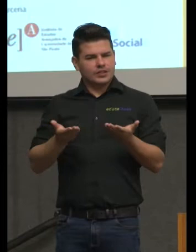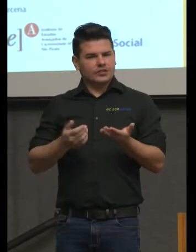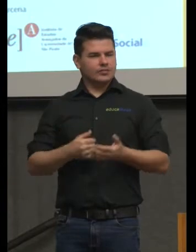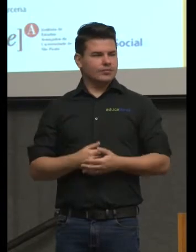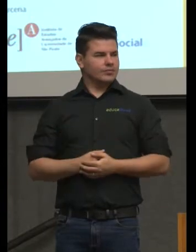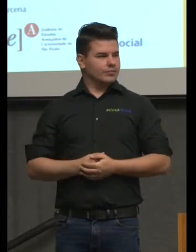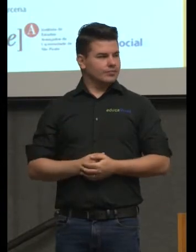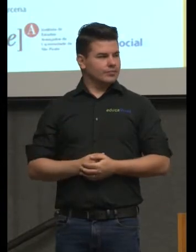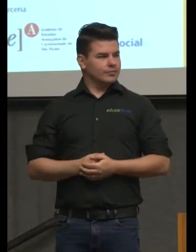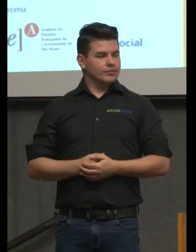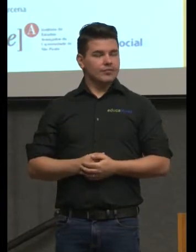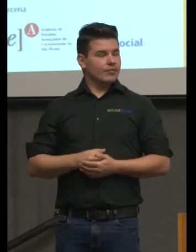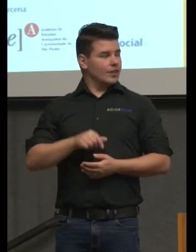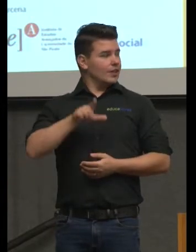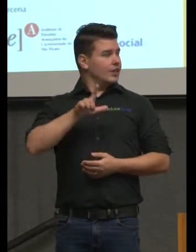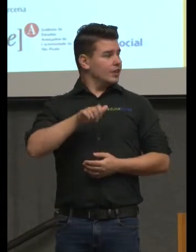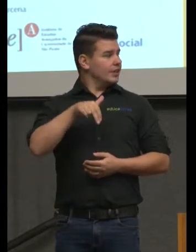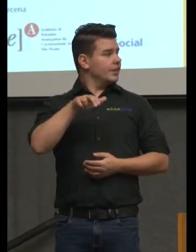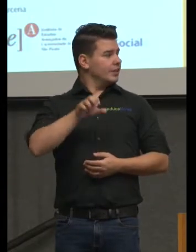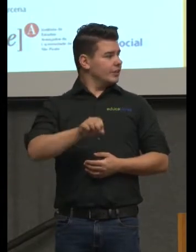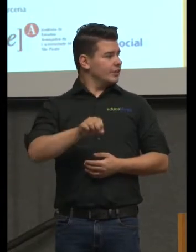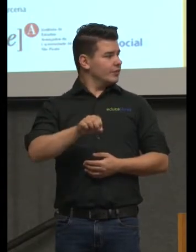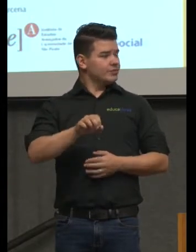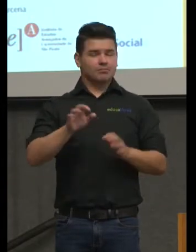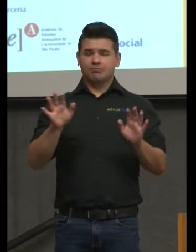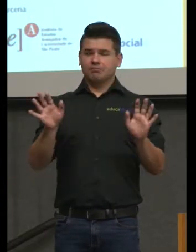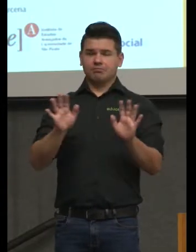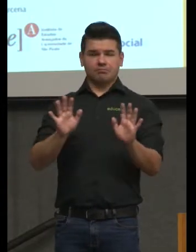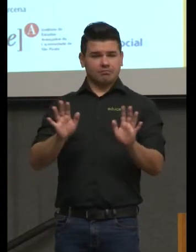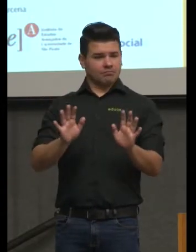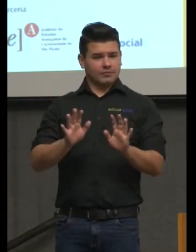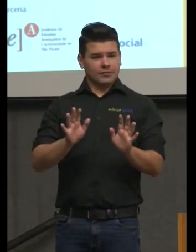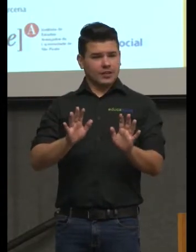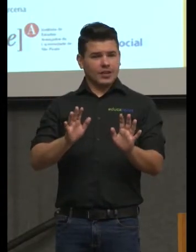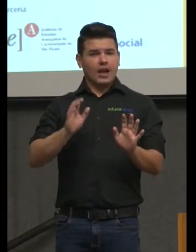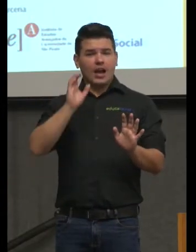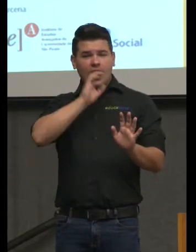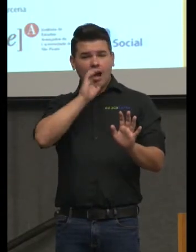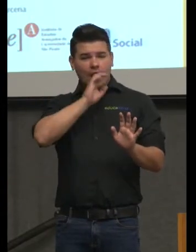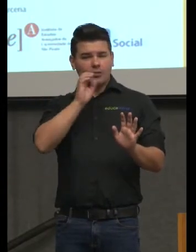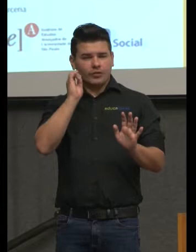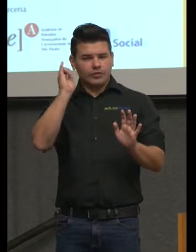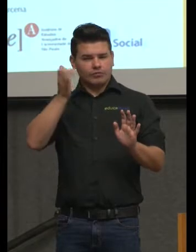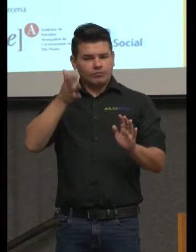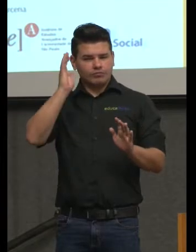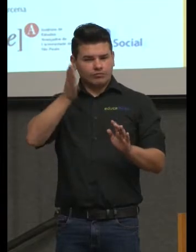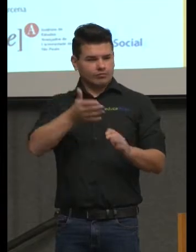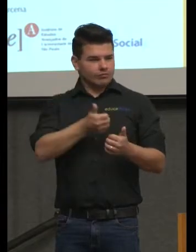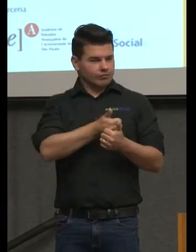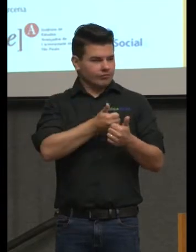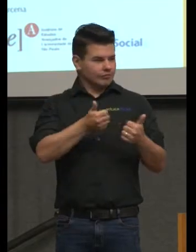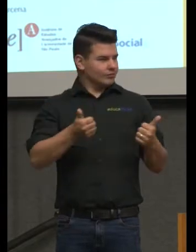Lino, Menezes, querem comentar? Não, vamos. Daqui a pouco nós vamos falar. Eu